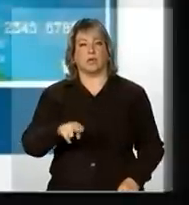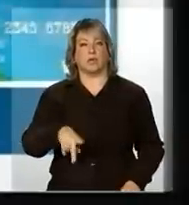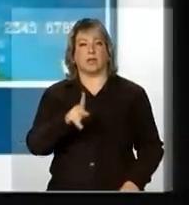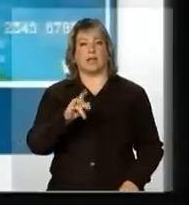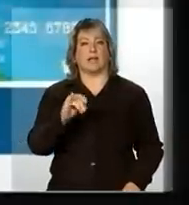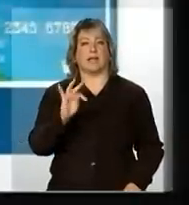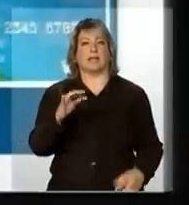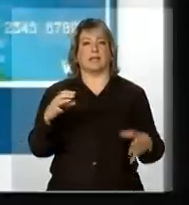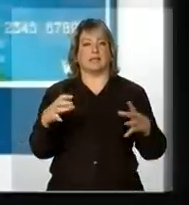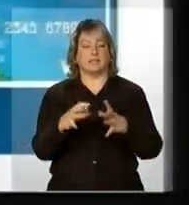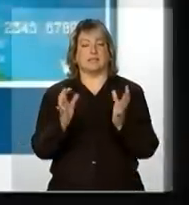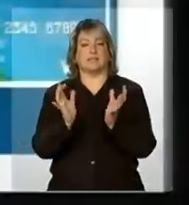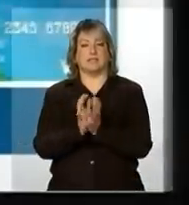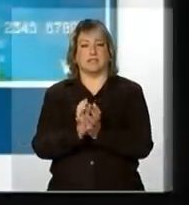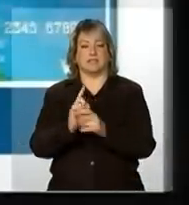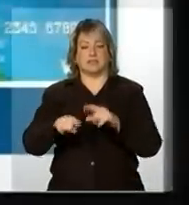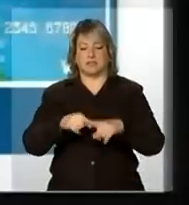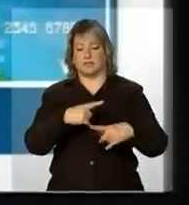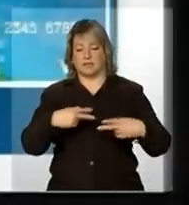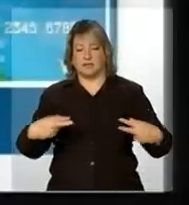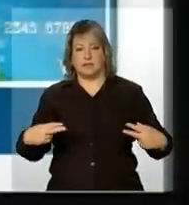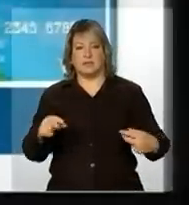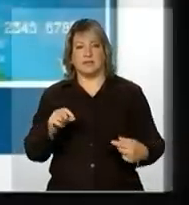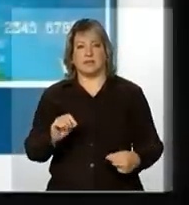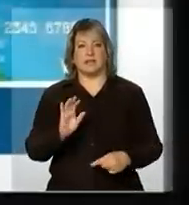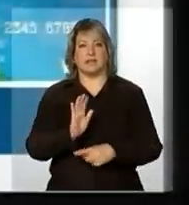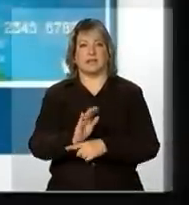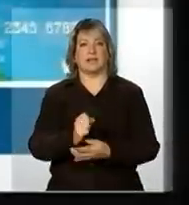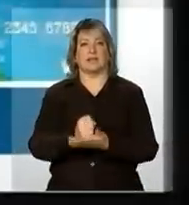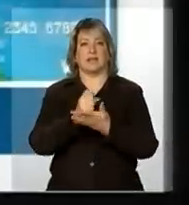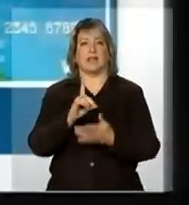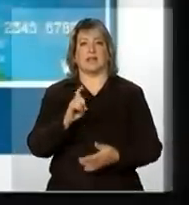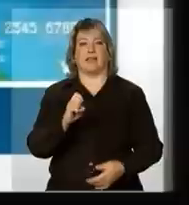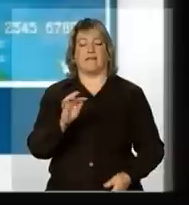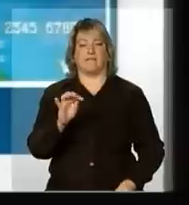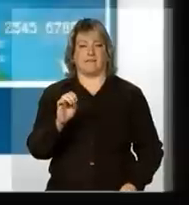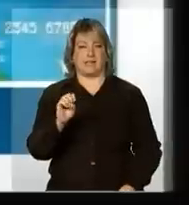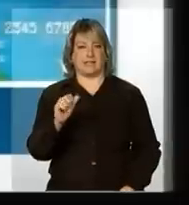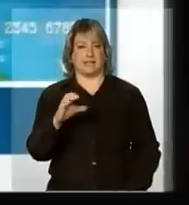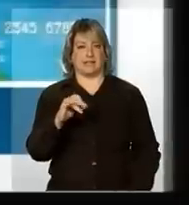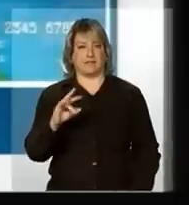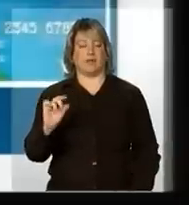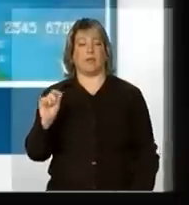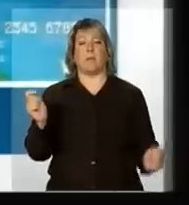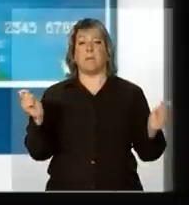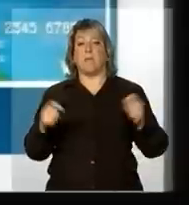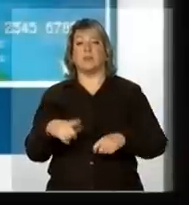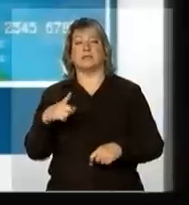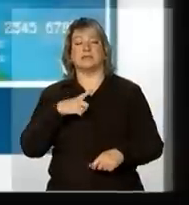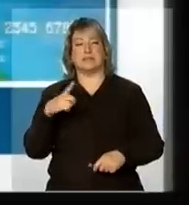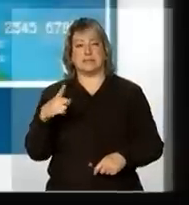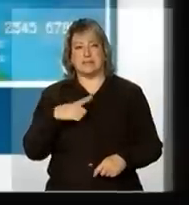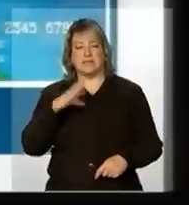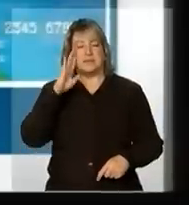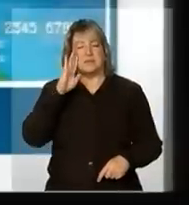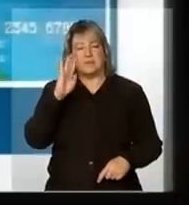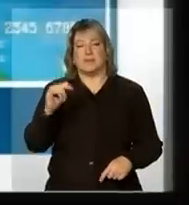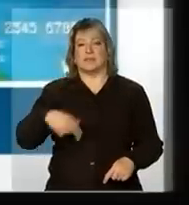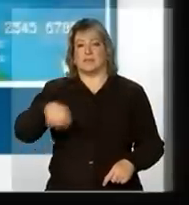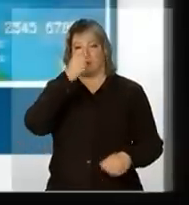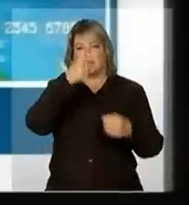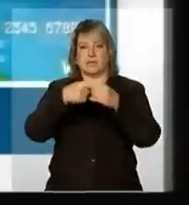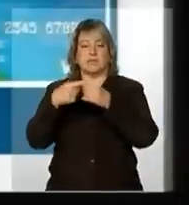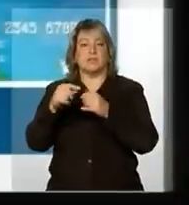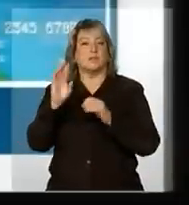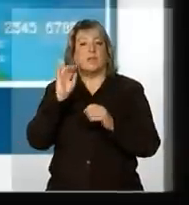defesa civil, com a compra de equipamentos, materiais, para que se possa ter uma estrutura mínima em cada um desses municípios.